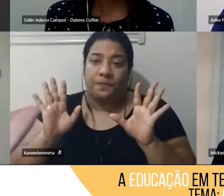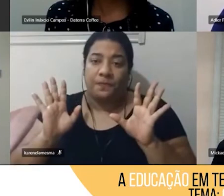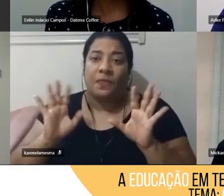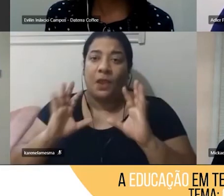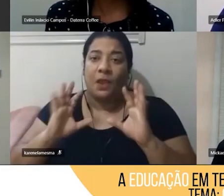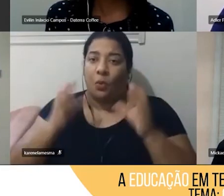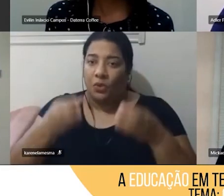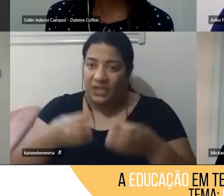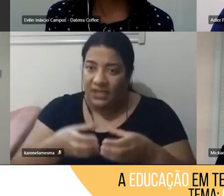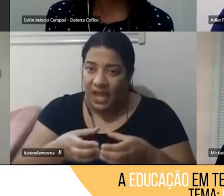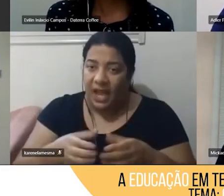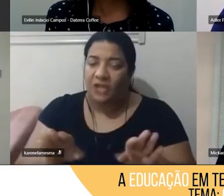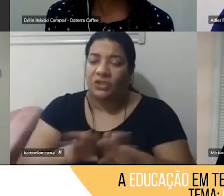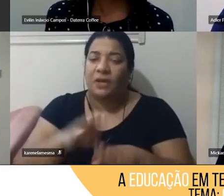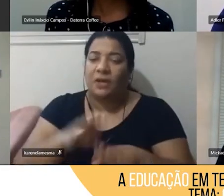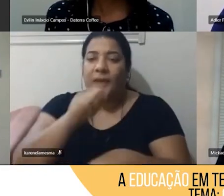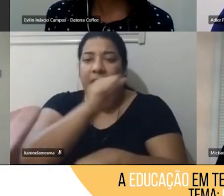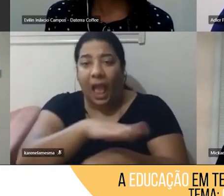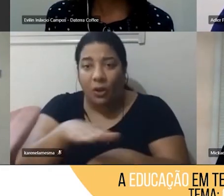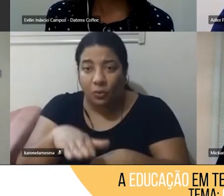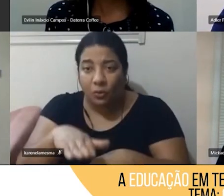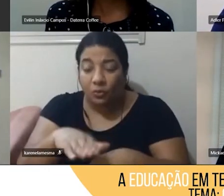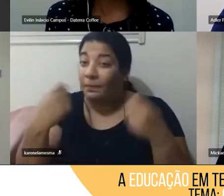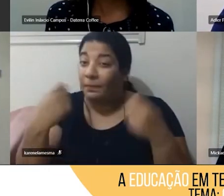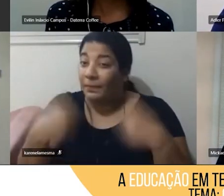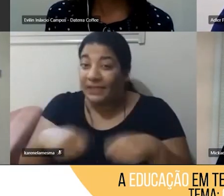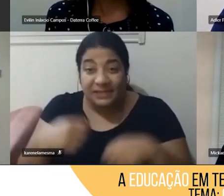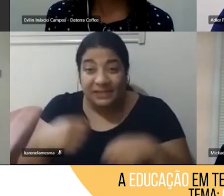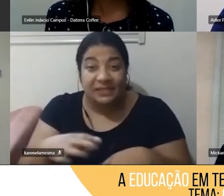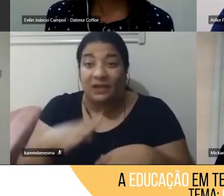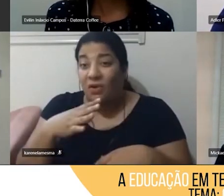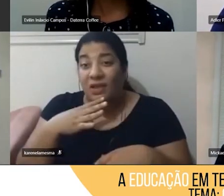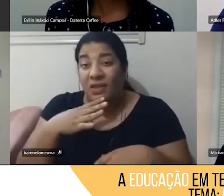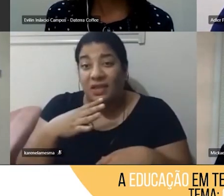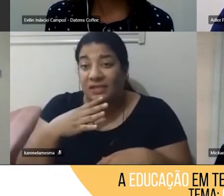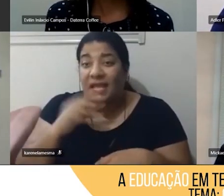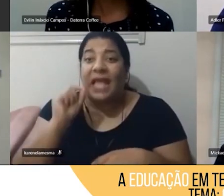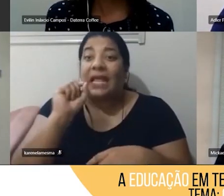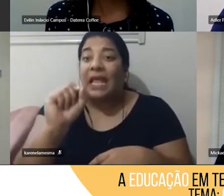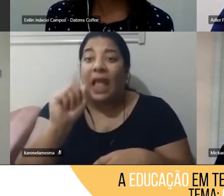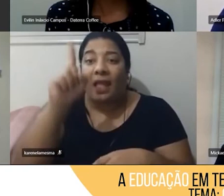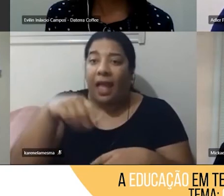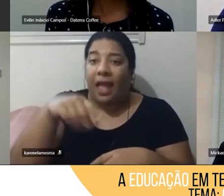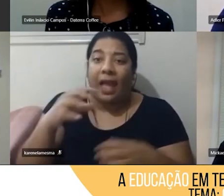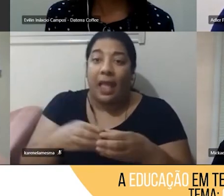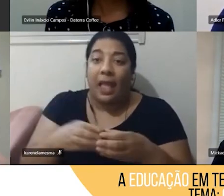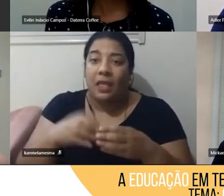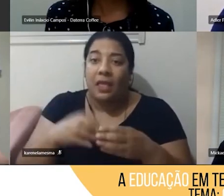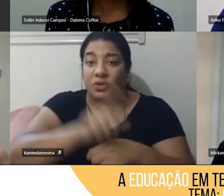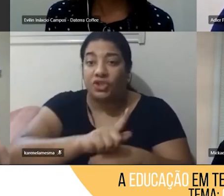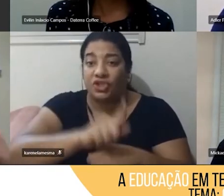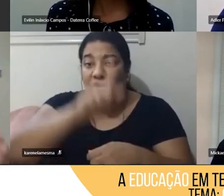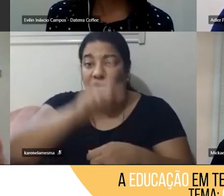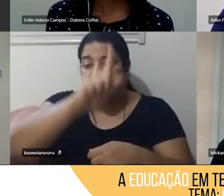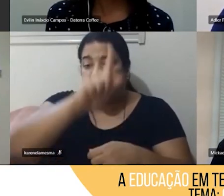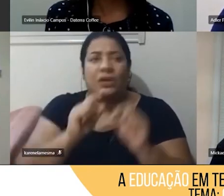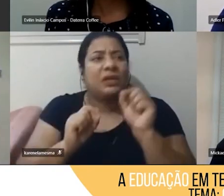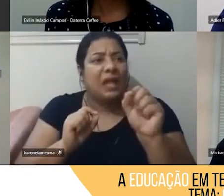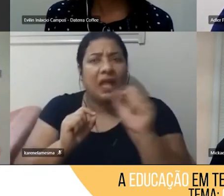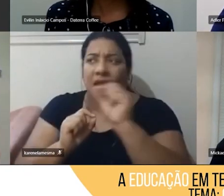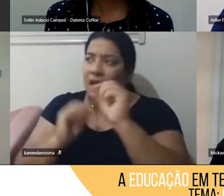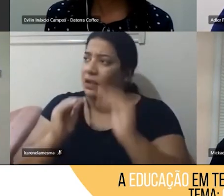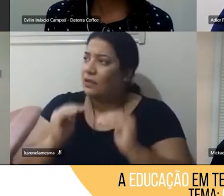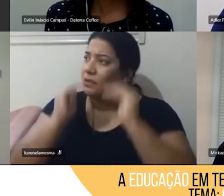os alunos, eles precisam conhecer a equipe gestora, quem é quem, então, às vezes a gente entra em escolas que eles confundem quem é o